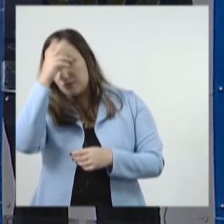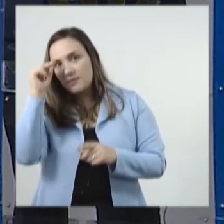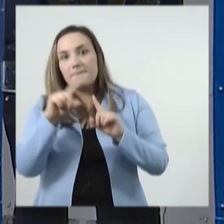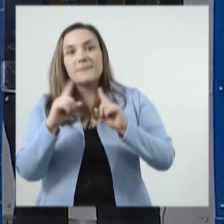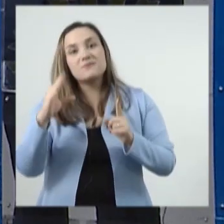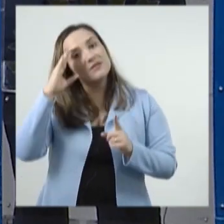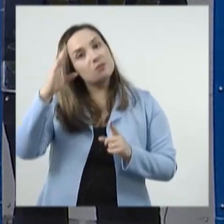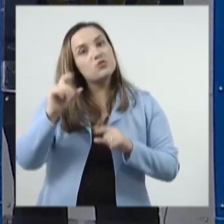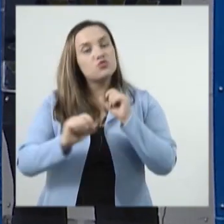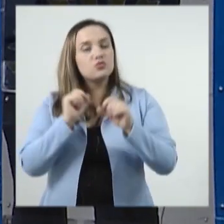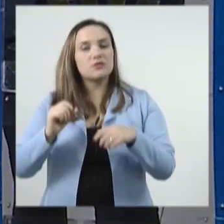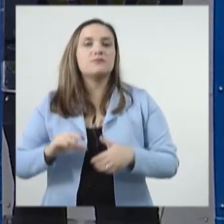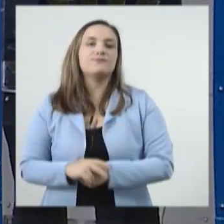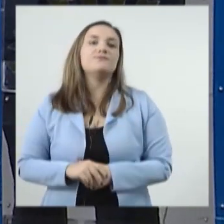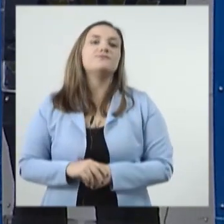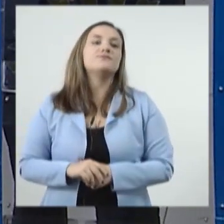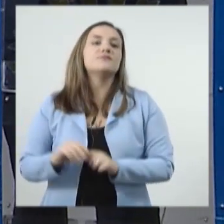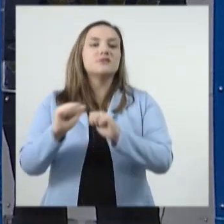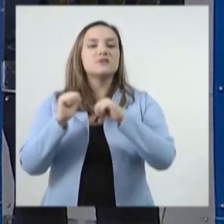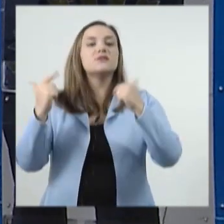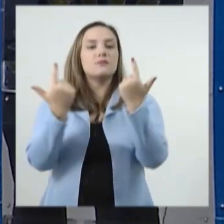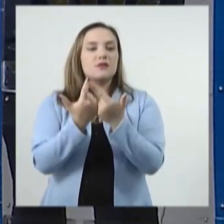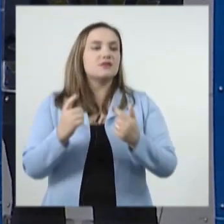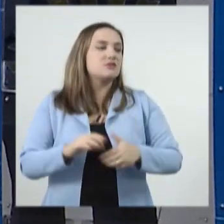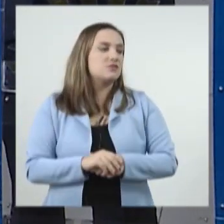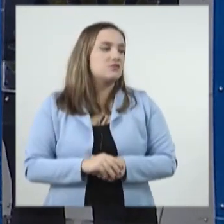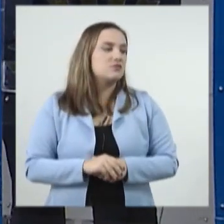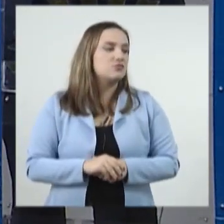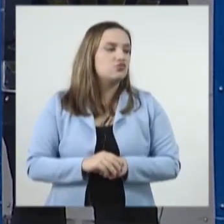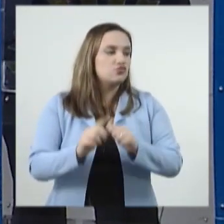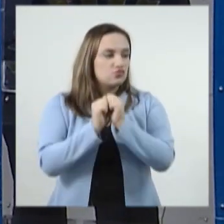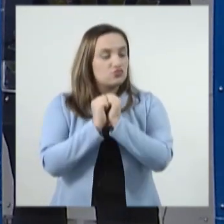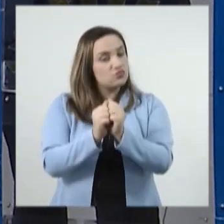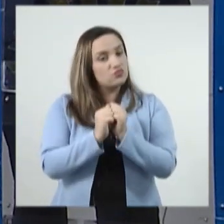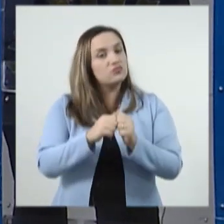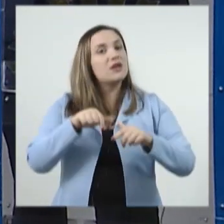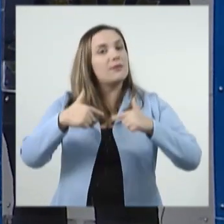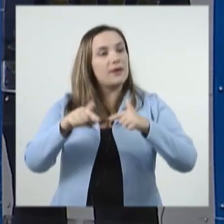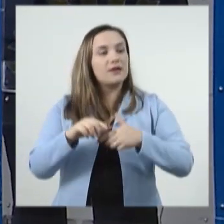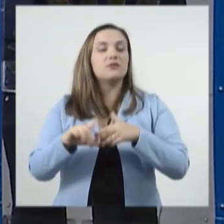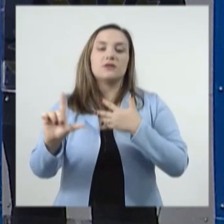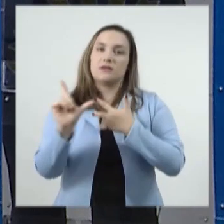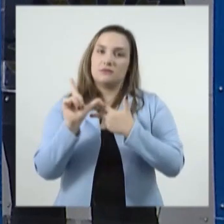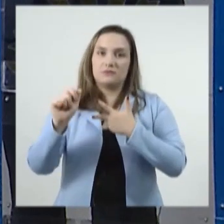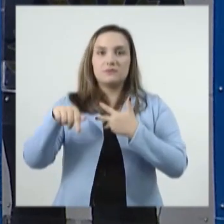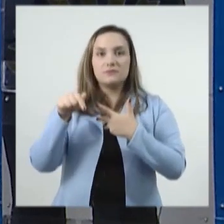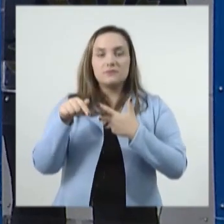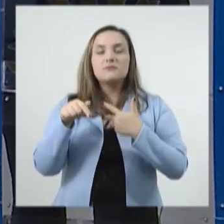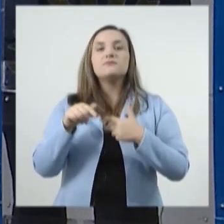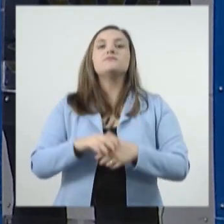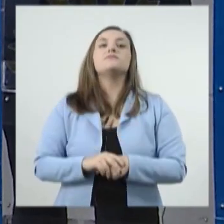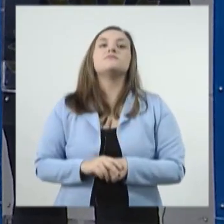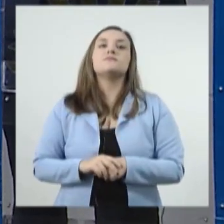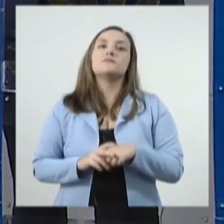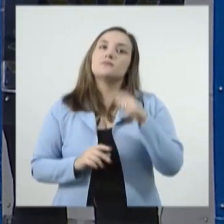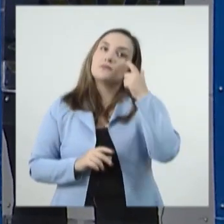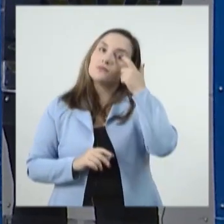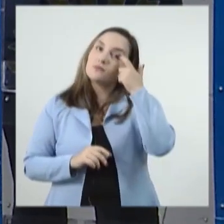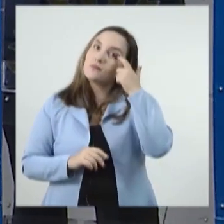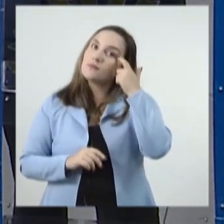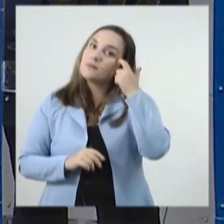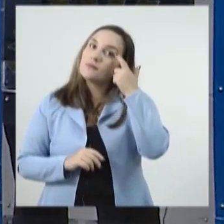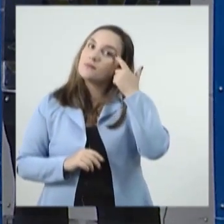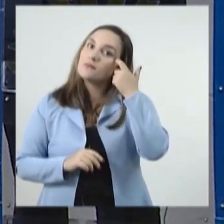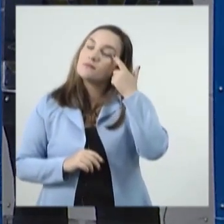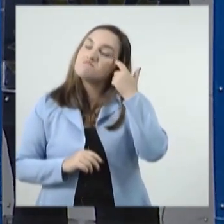que a Assembleia Legislativa, mesmo com as eleições municipais concomitantes com o trabalho legislativo aqui da Casa de Leis, não deve